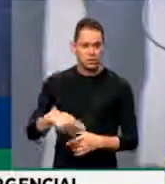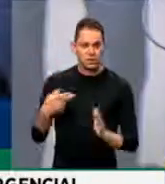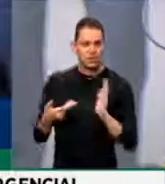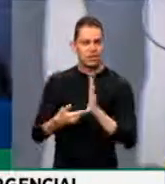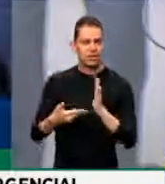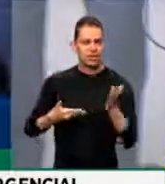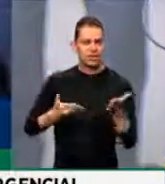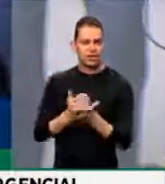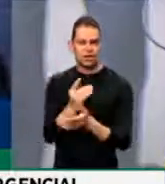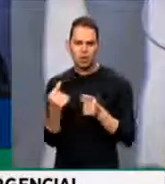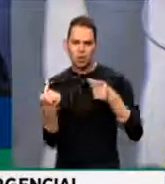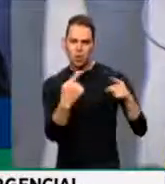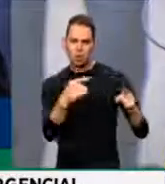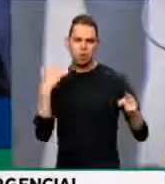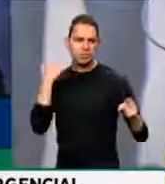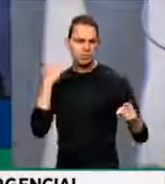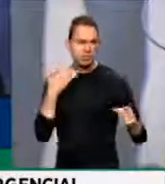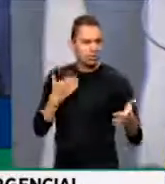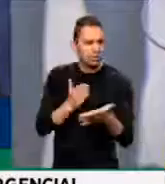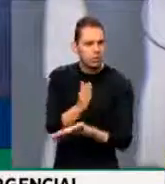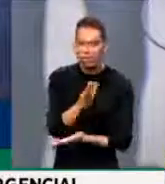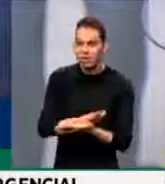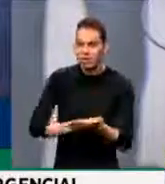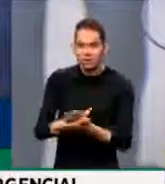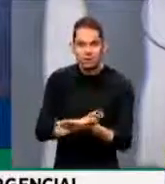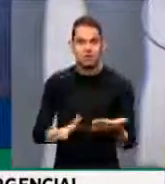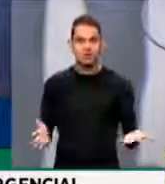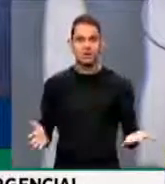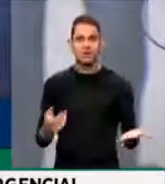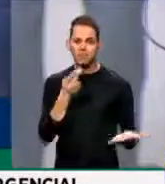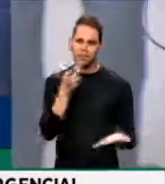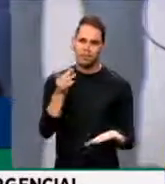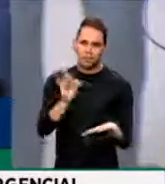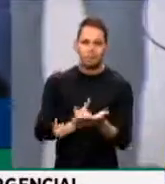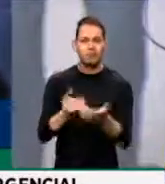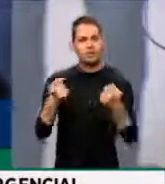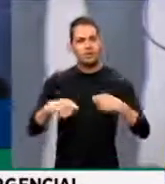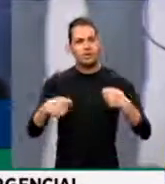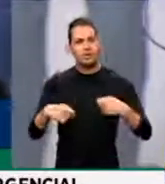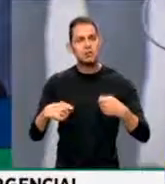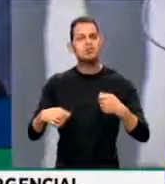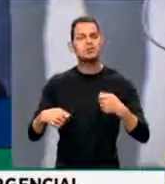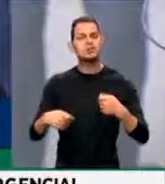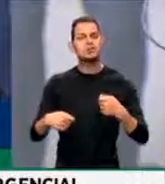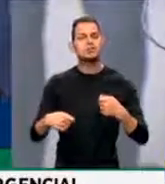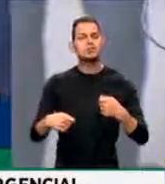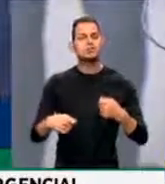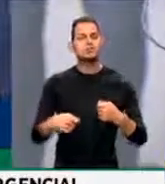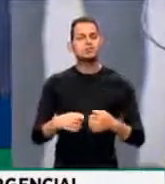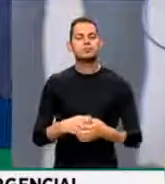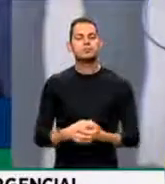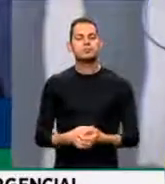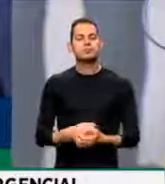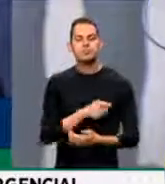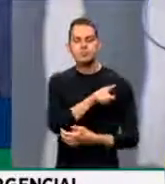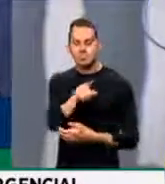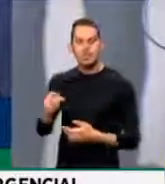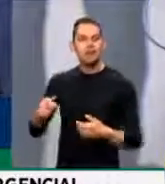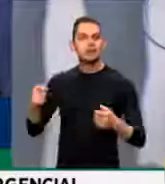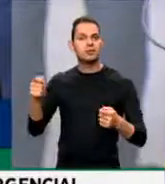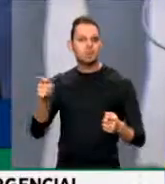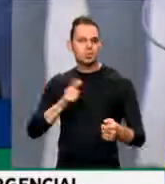aprova nada contra banco. Então, sinceramente, ou a gente faz de verdade que aqueles que têm